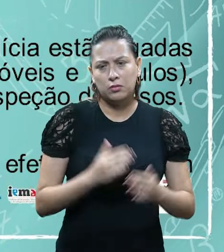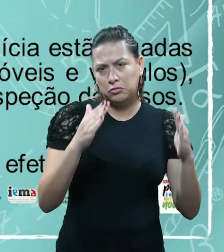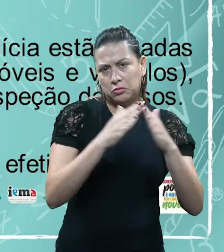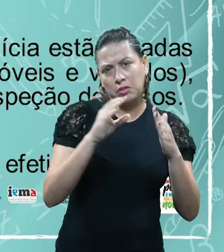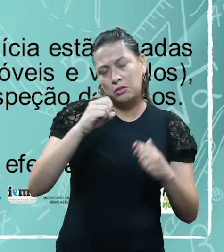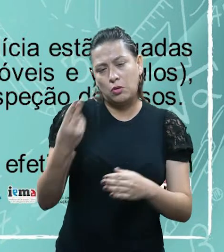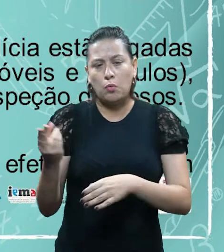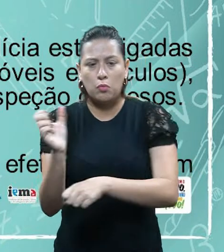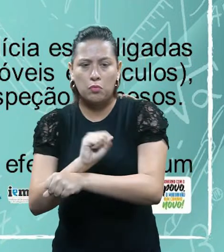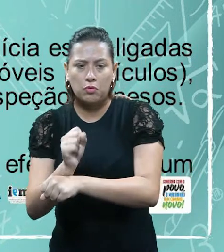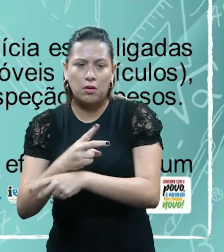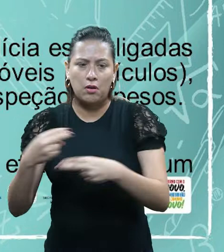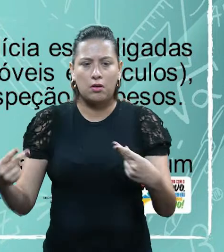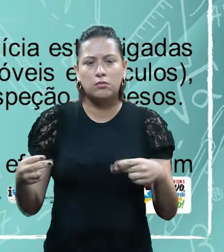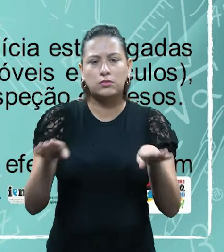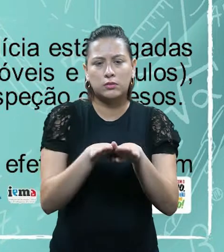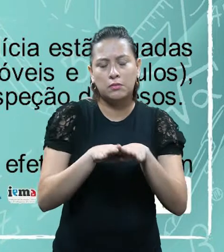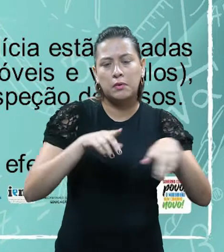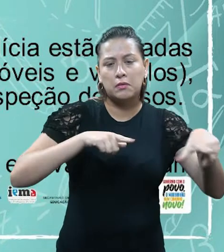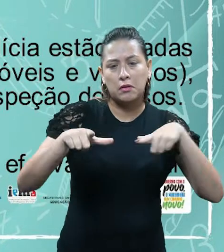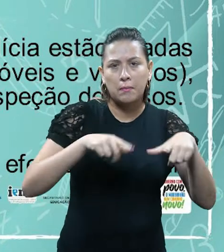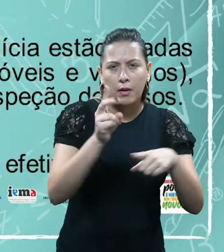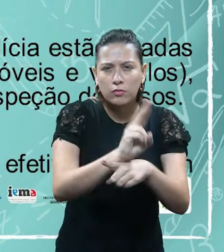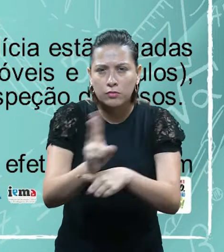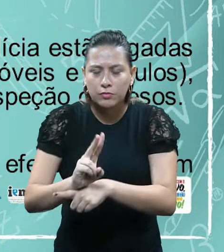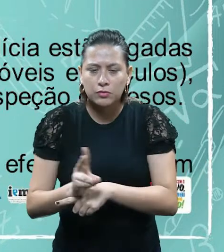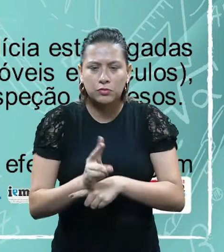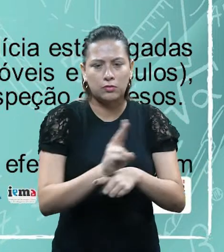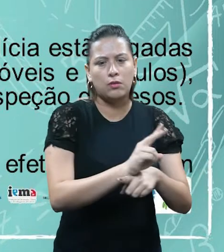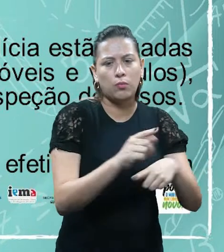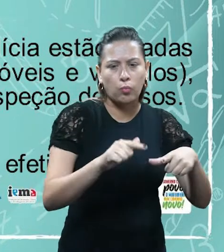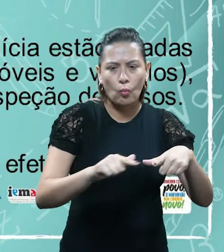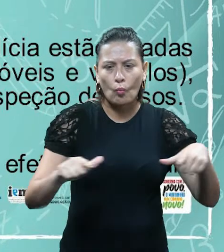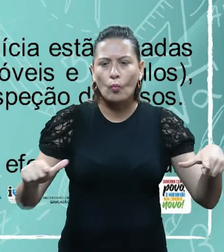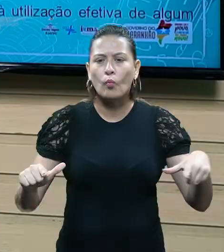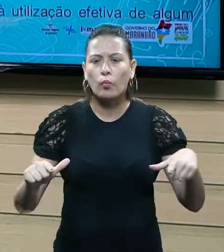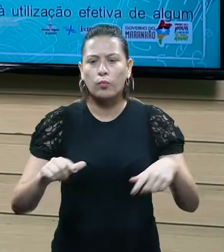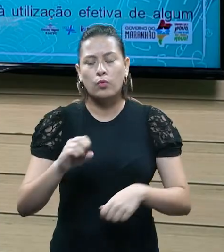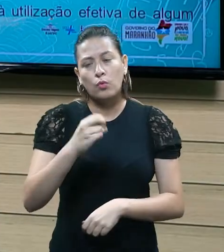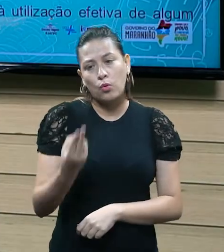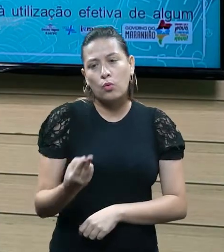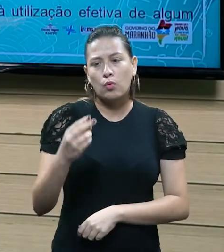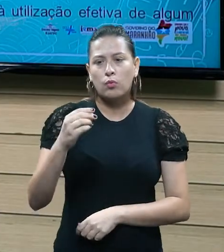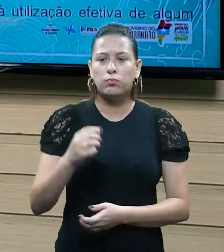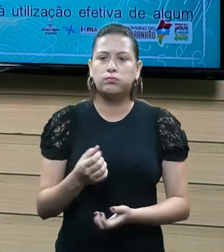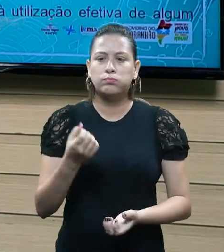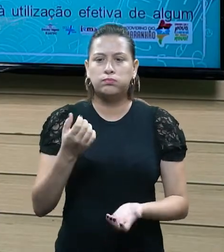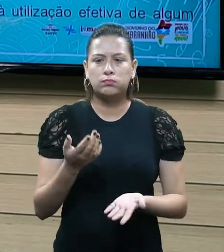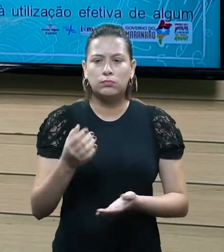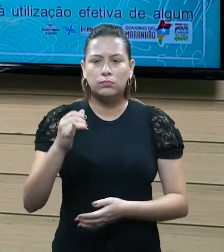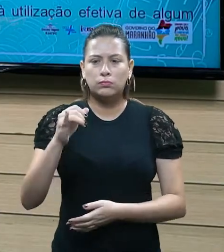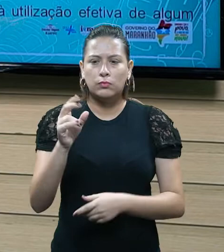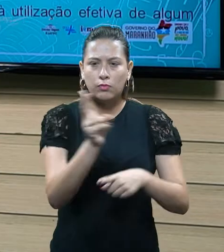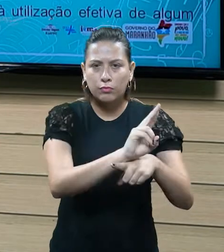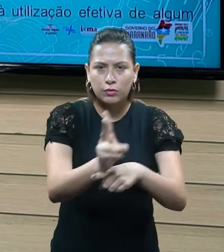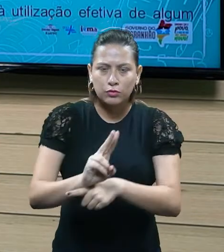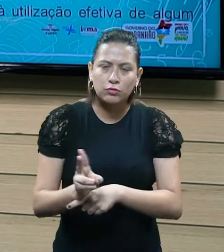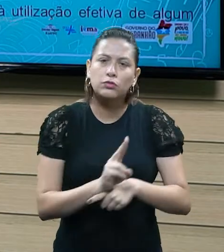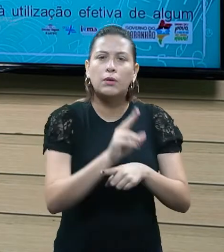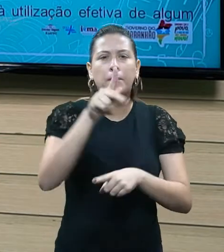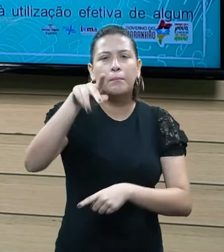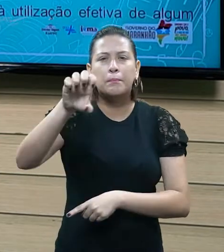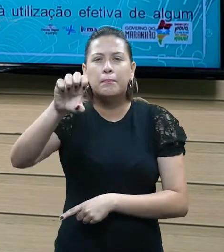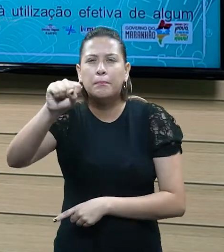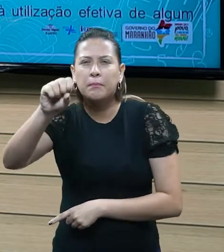como vigilância sanitária, né, e controle de inspeções de peso. Bom, é, o que quer dizer isso?